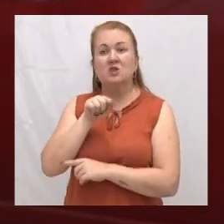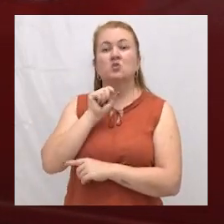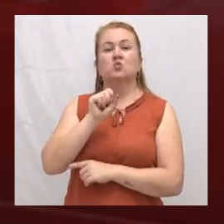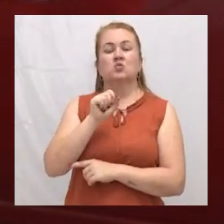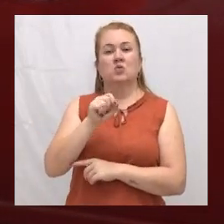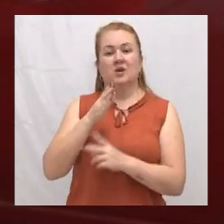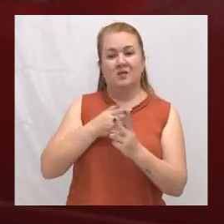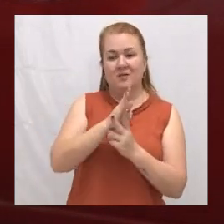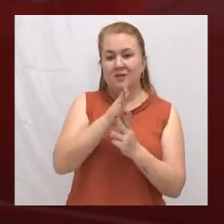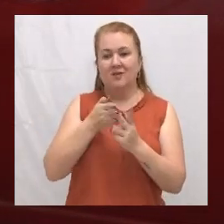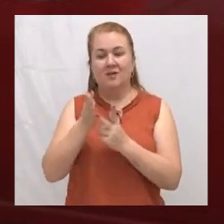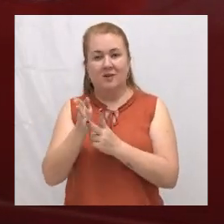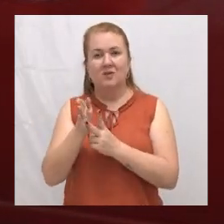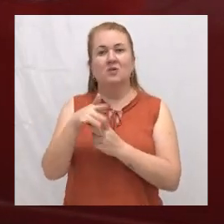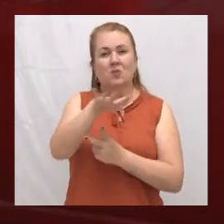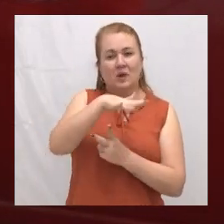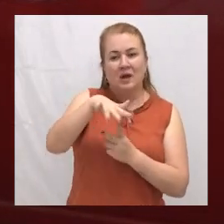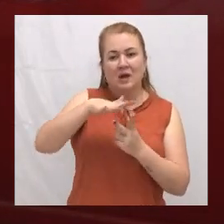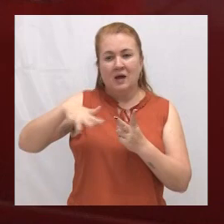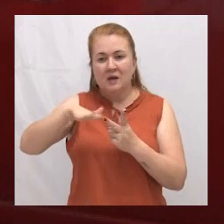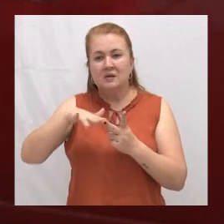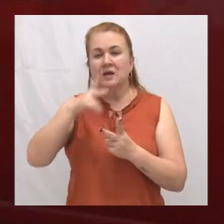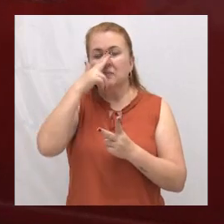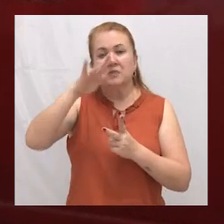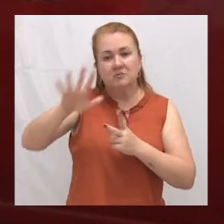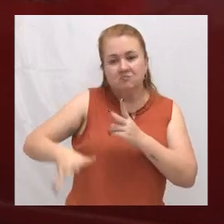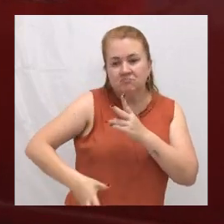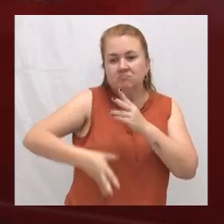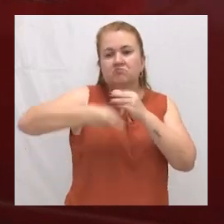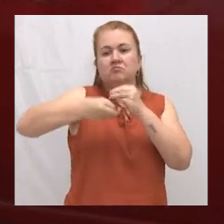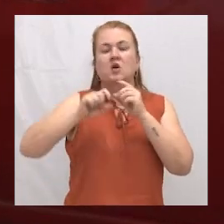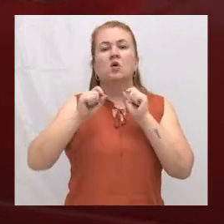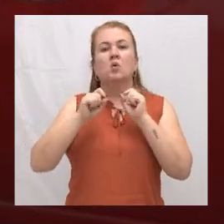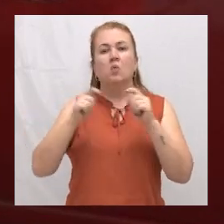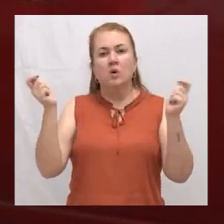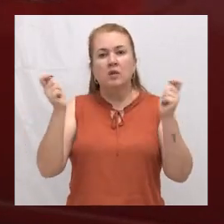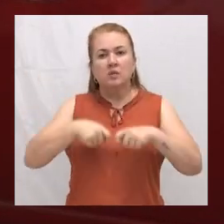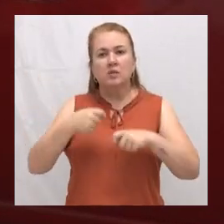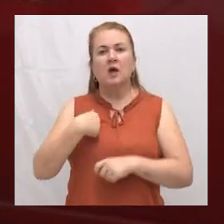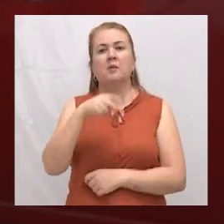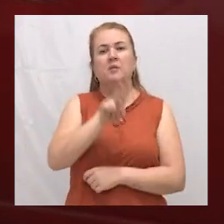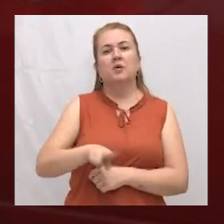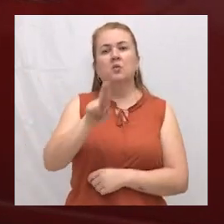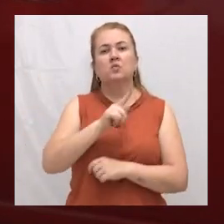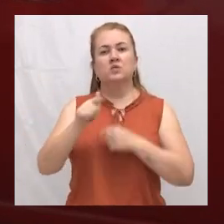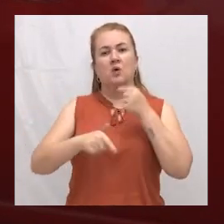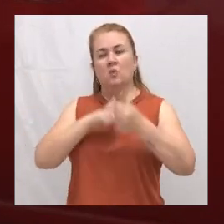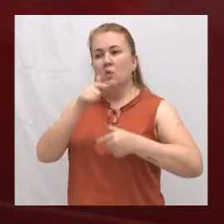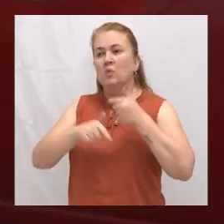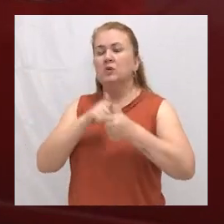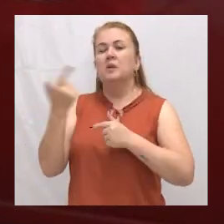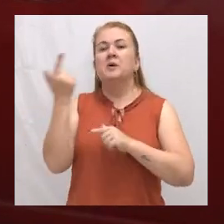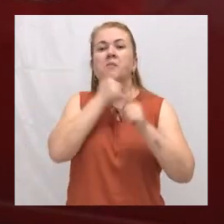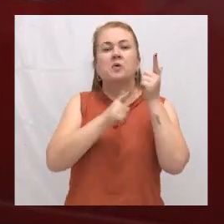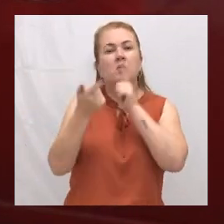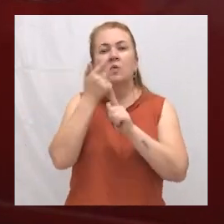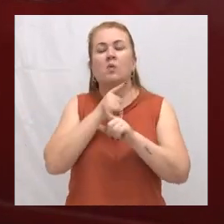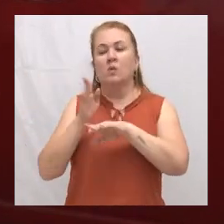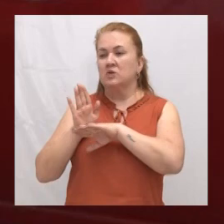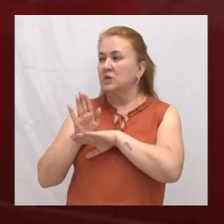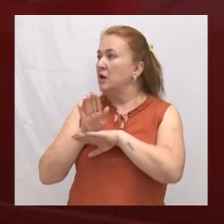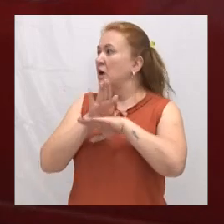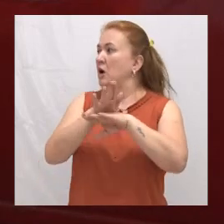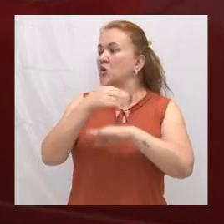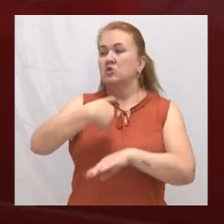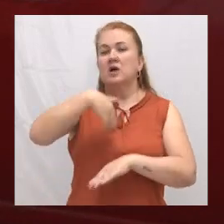corporações se unem, se completam. Eu posso utilizar dois serviços para conseguir atender o maior